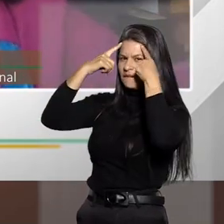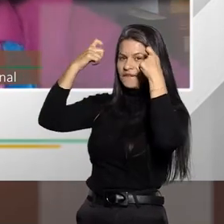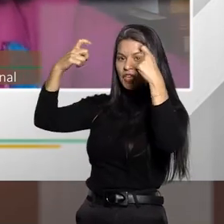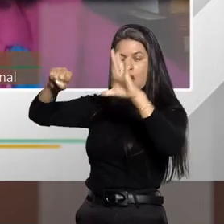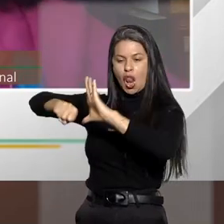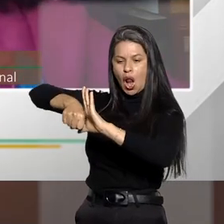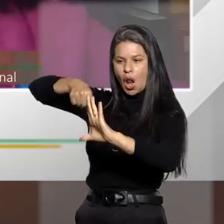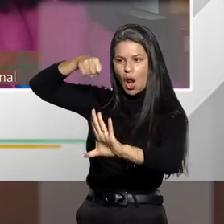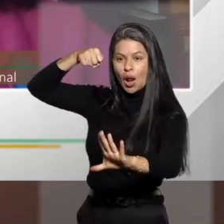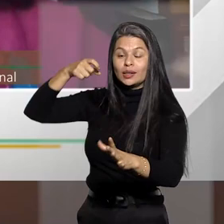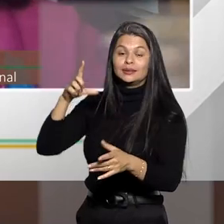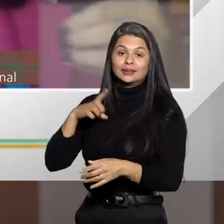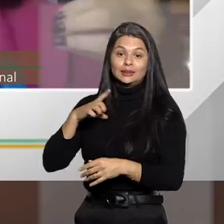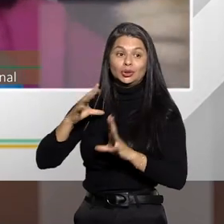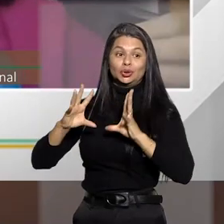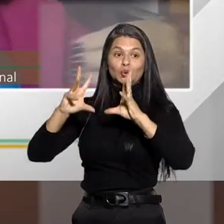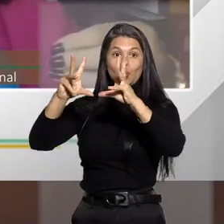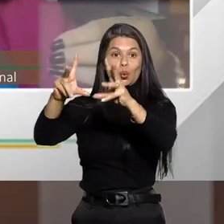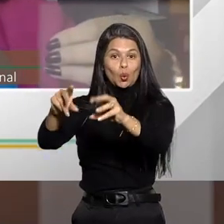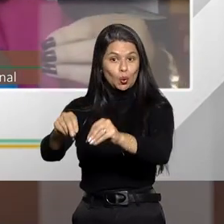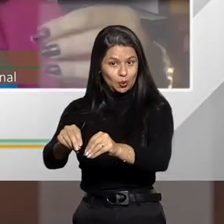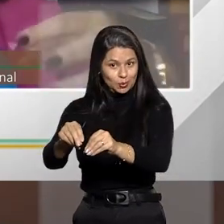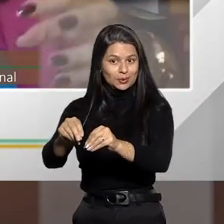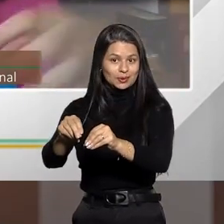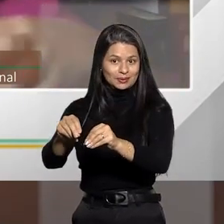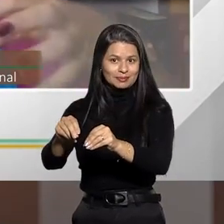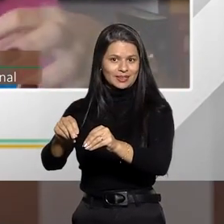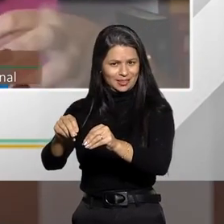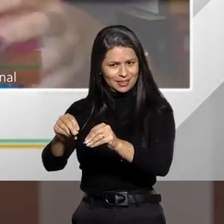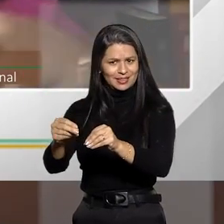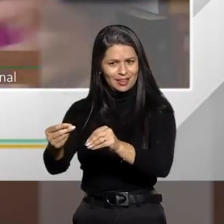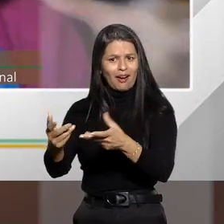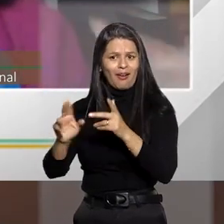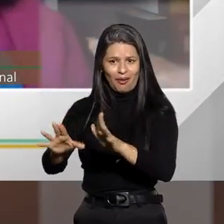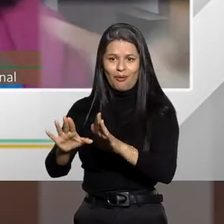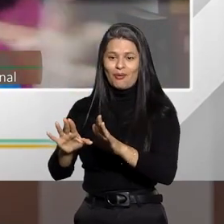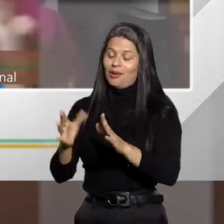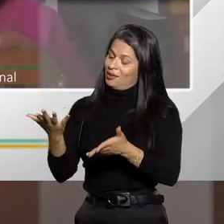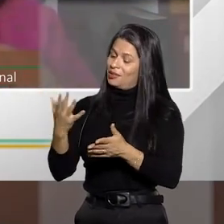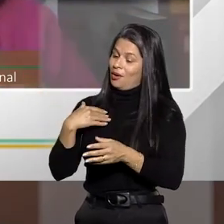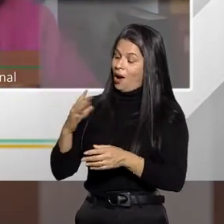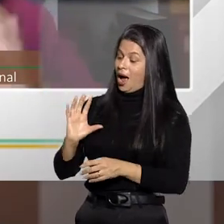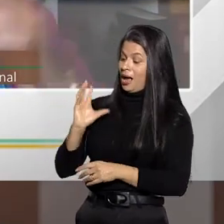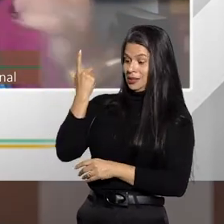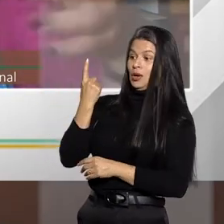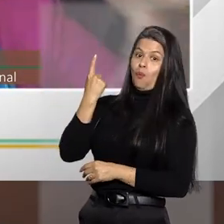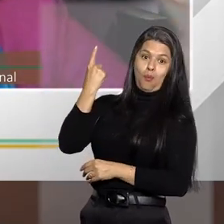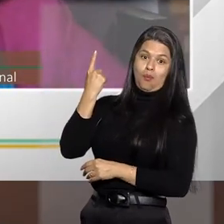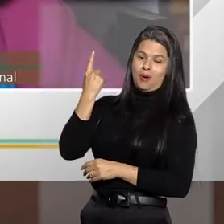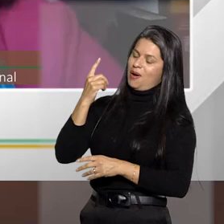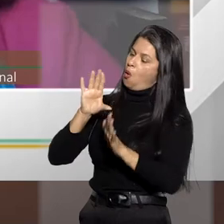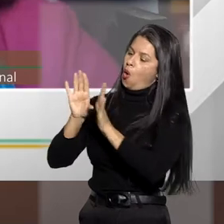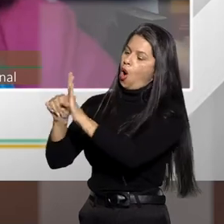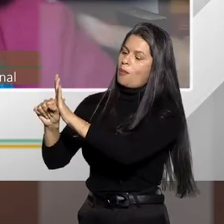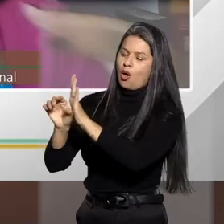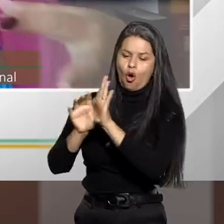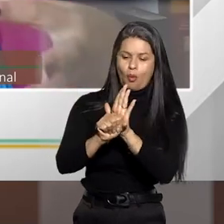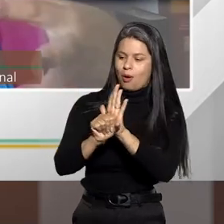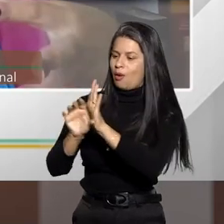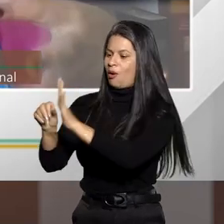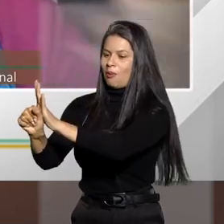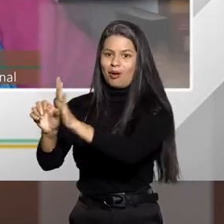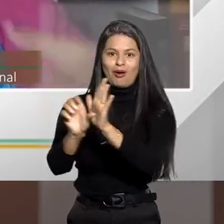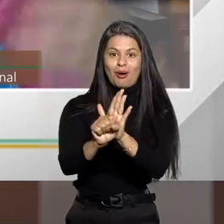de todos os passageiros, lesando, com desígnios distintos, ação única, mas desígnios distintos,